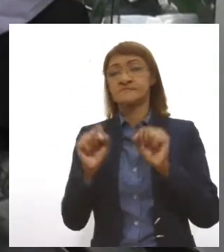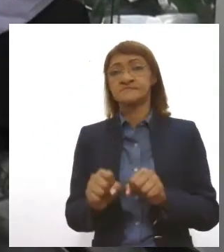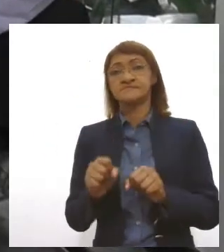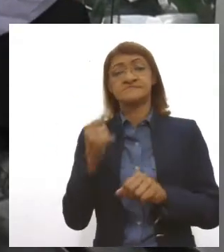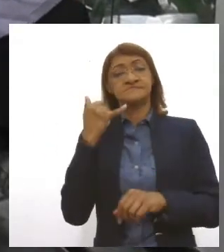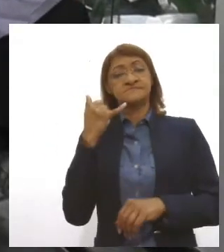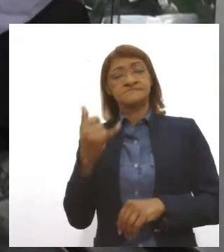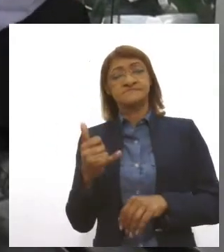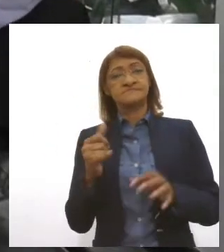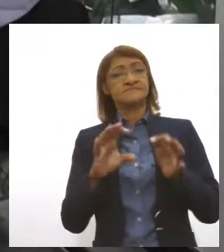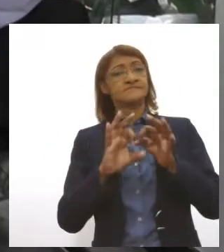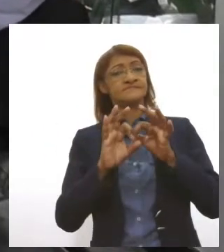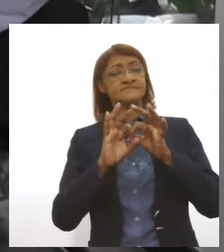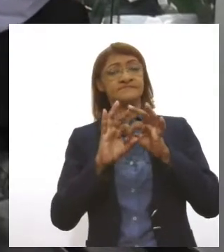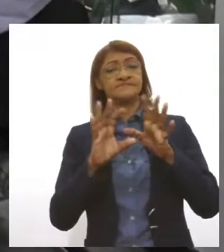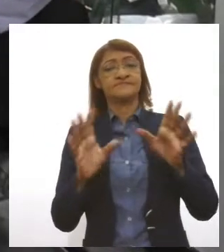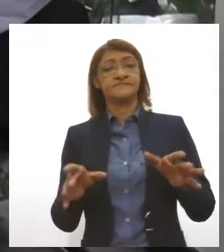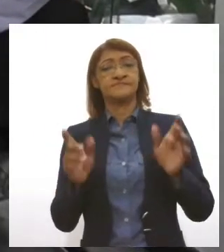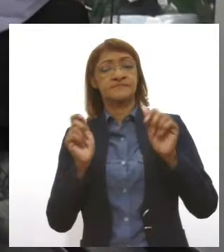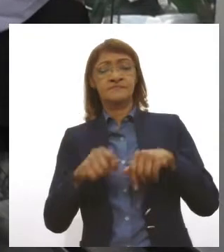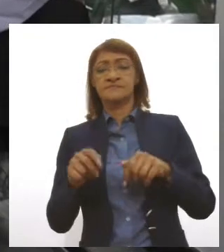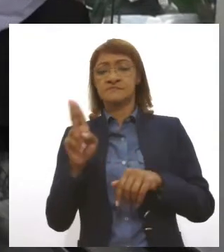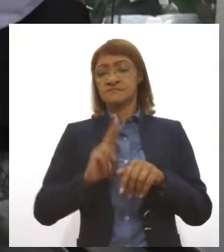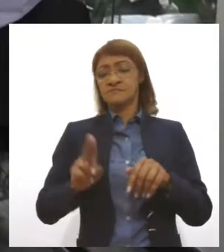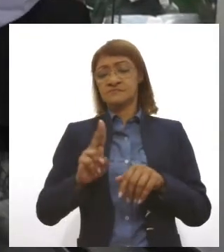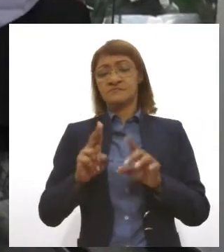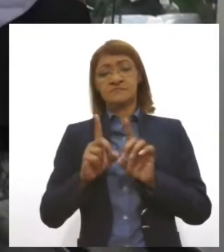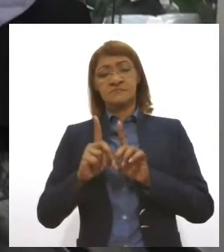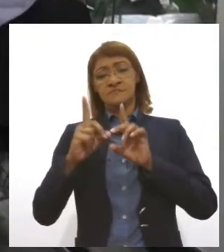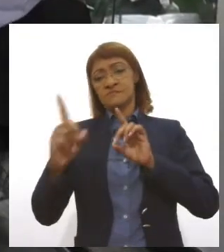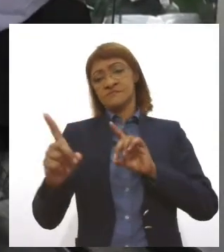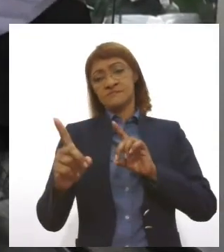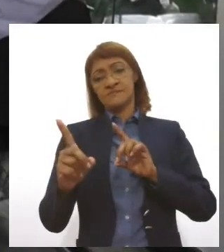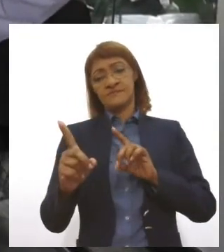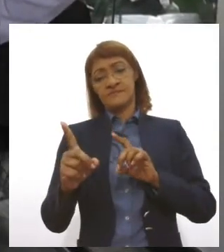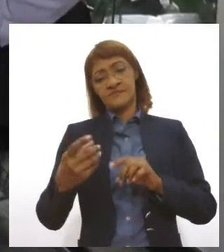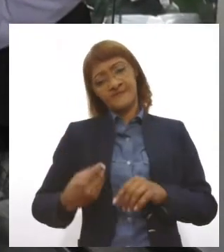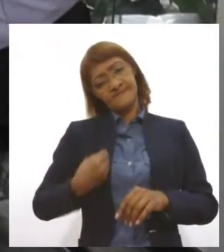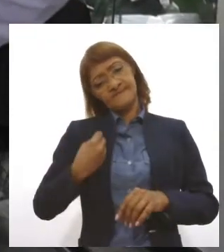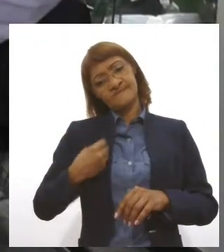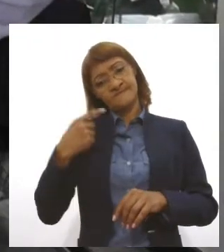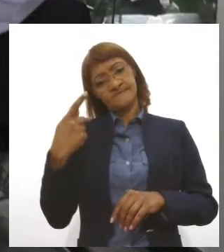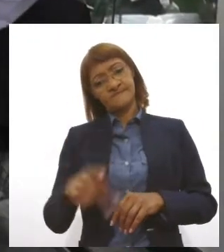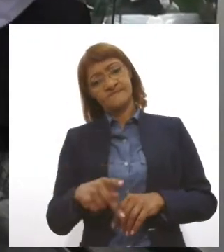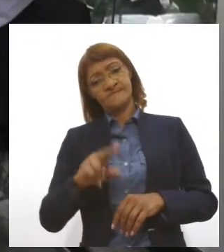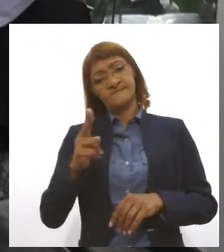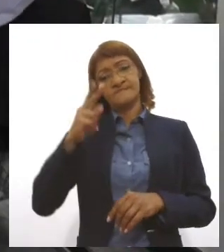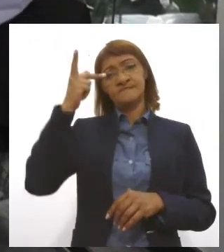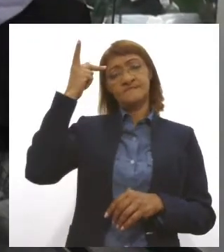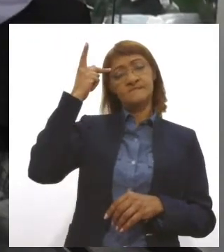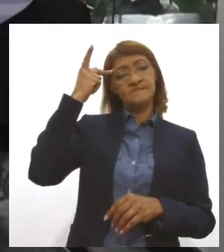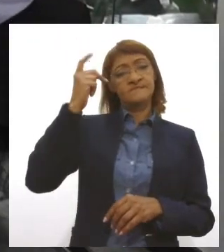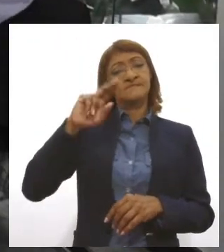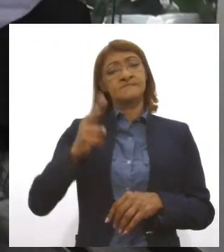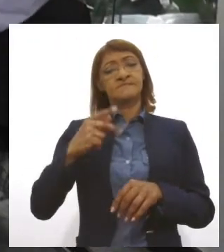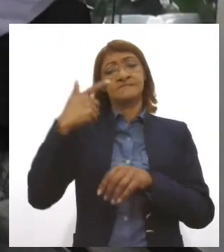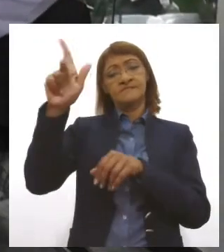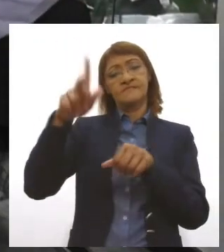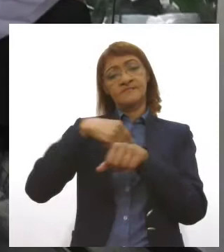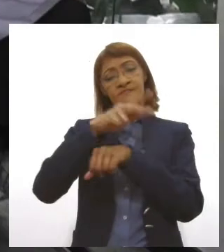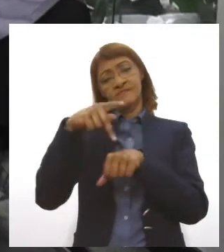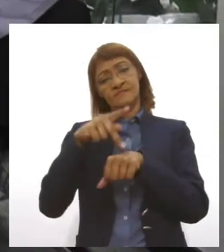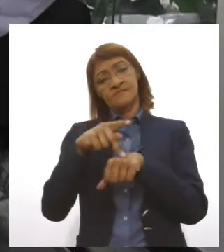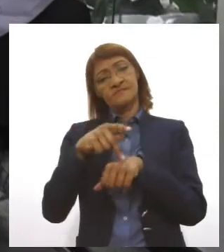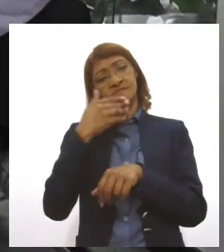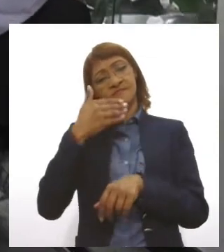a procuração eletrônica, e ele vai assinar isso eletronicamente à distância. Estando aqui, estando em São Paulo, estando fora do país, quer dizer, é uma facilidade a mais